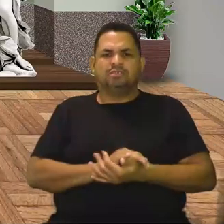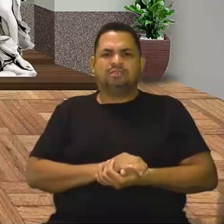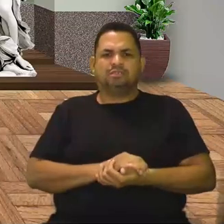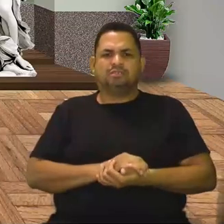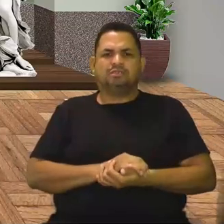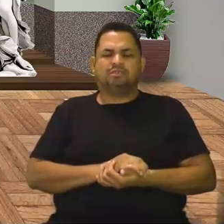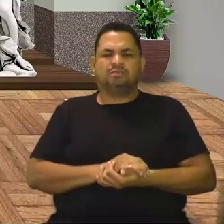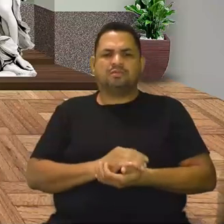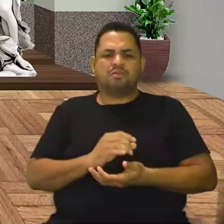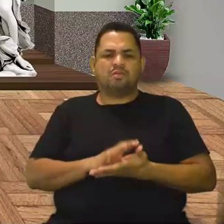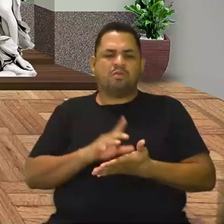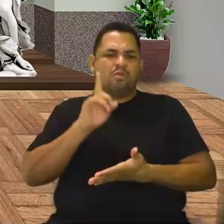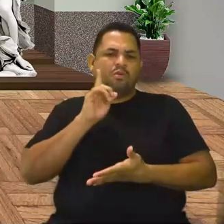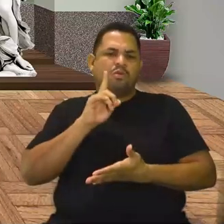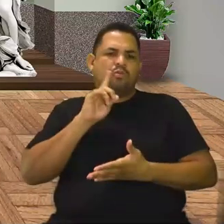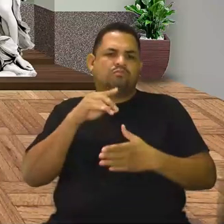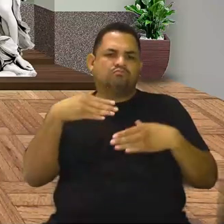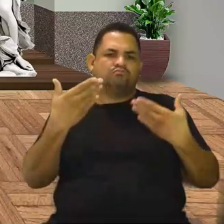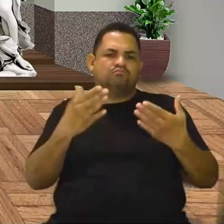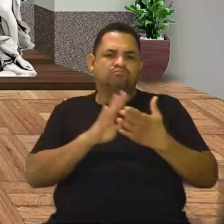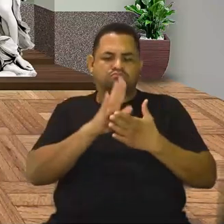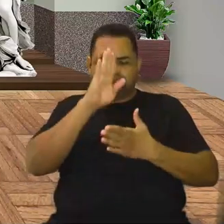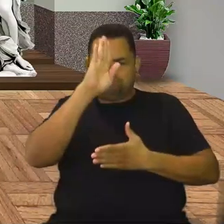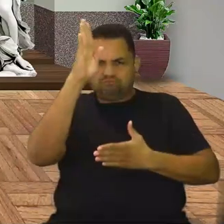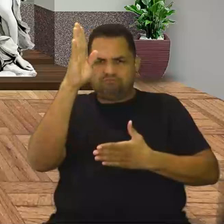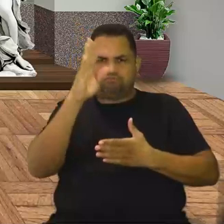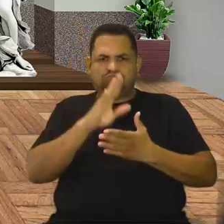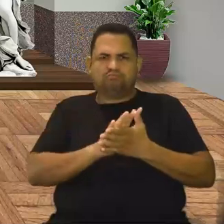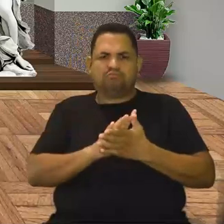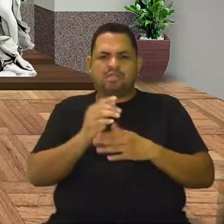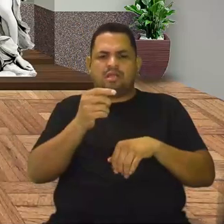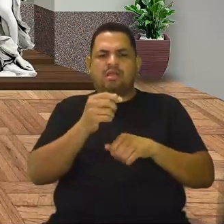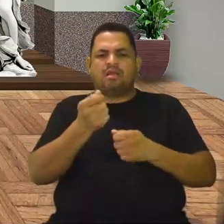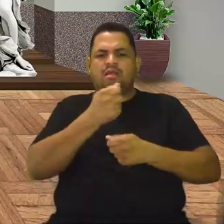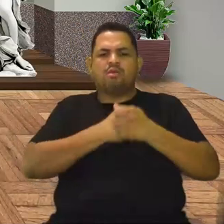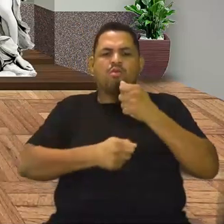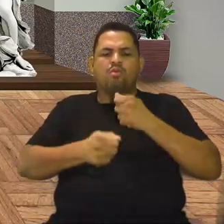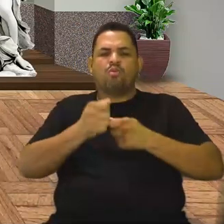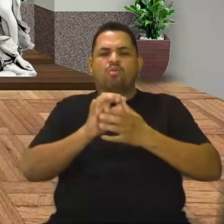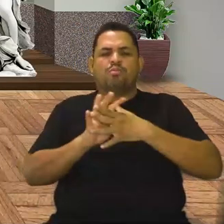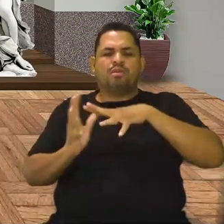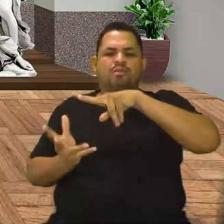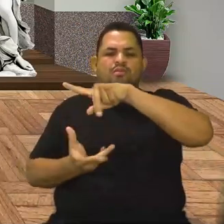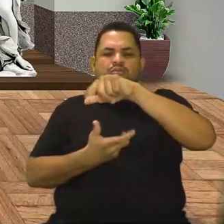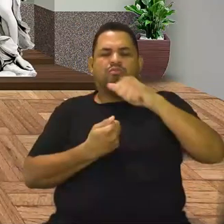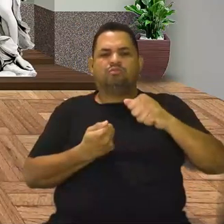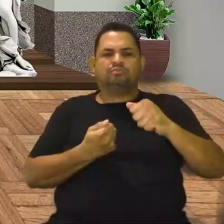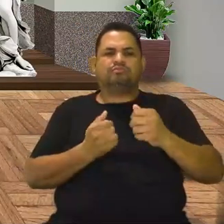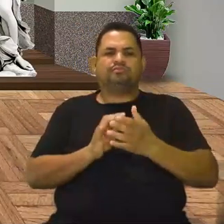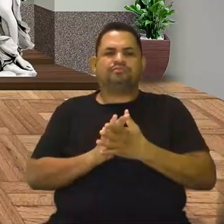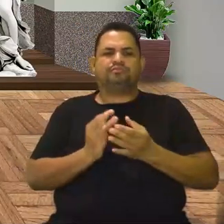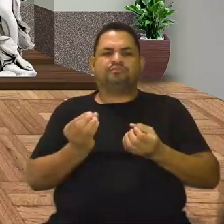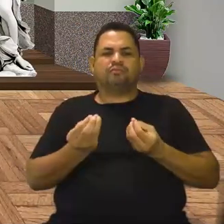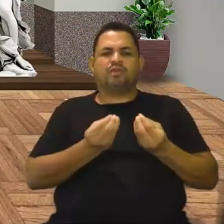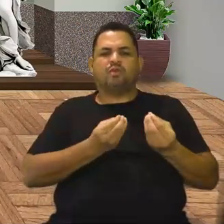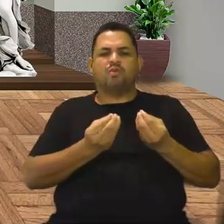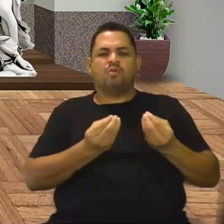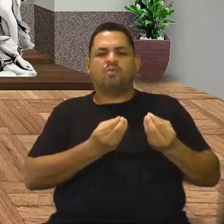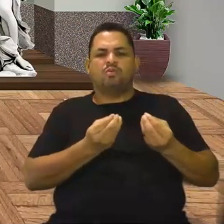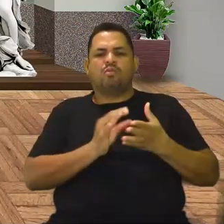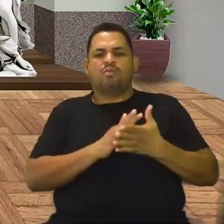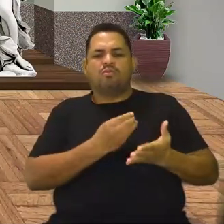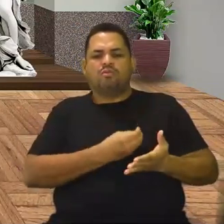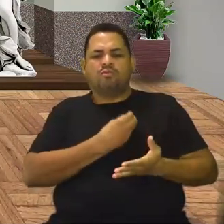os Estados Unidos se tornam a principal economia capitalista do mundo. o modo de vida norte